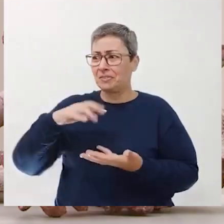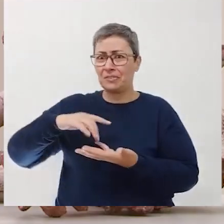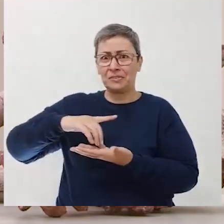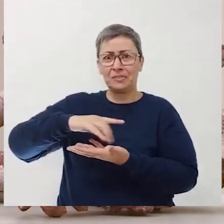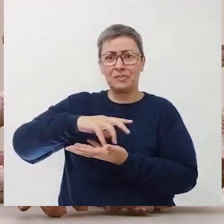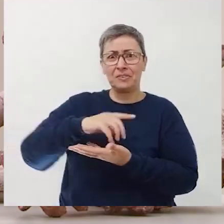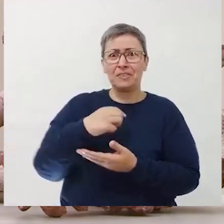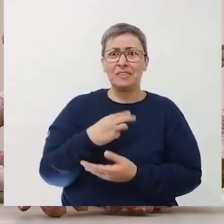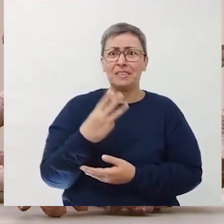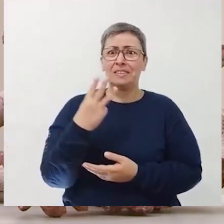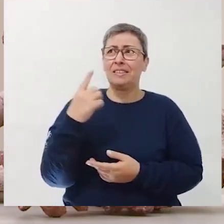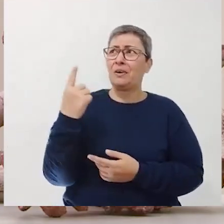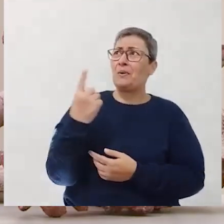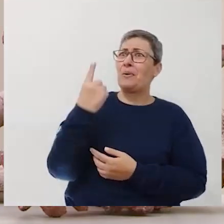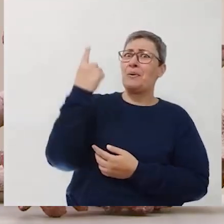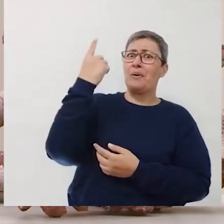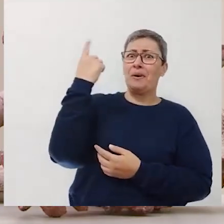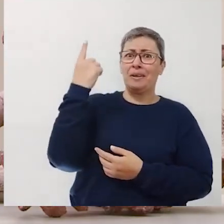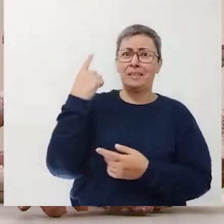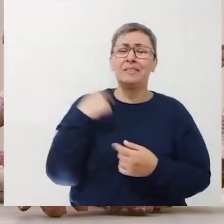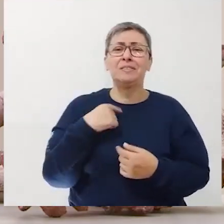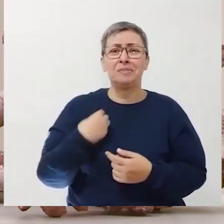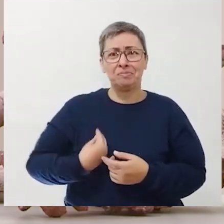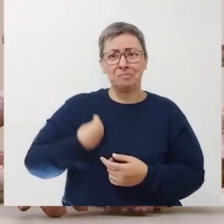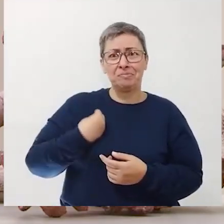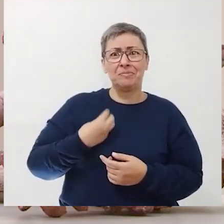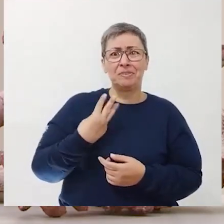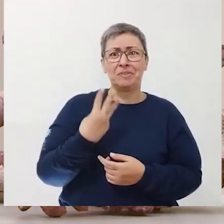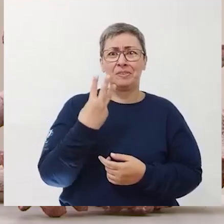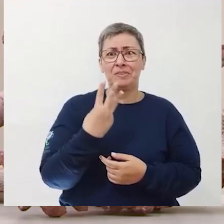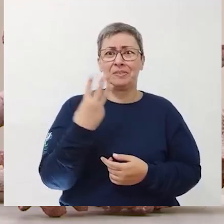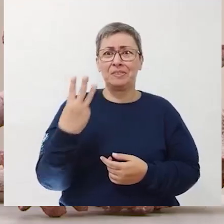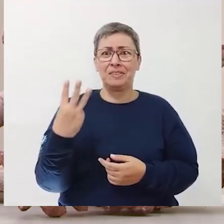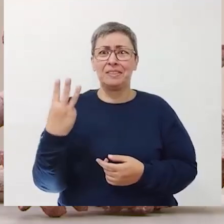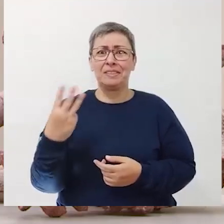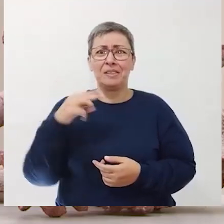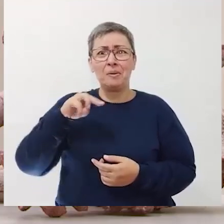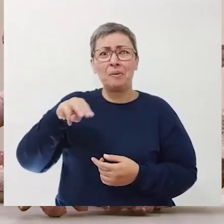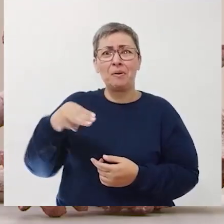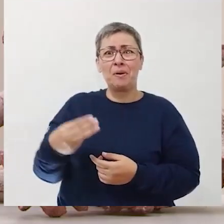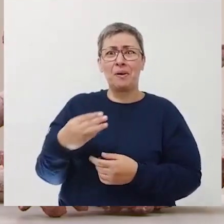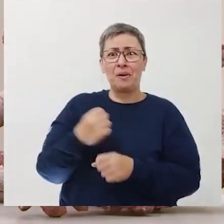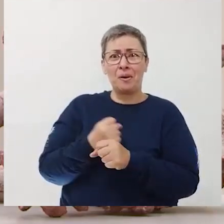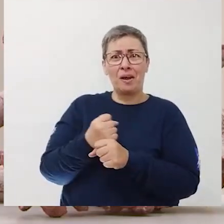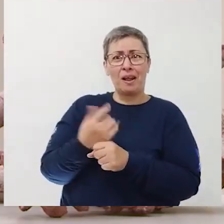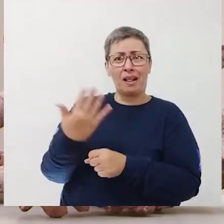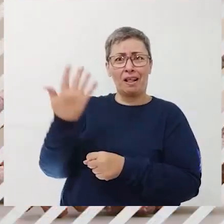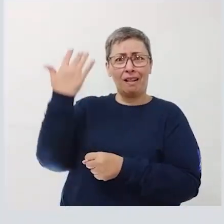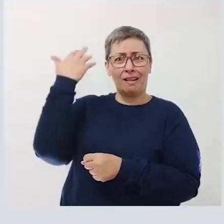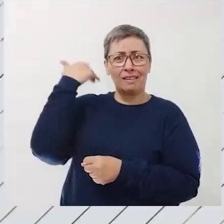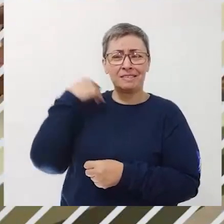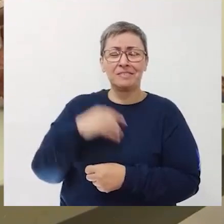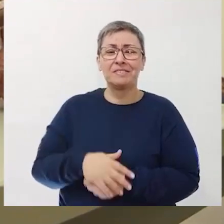que esse dinossauro tinha 3 metros de altura. E viveu há 233 milhões de anos.